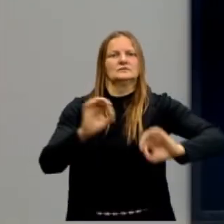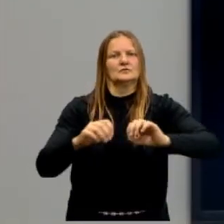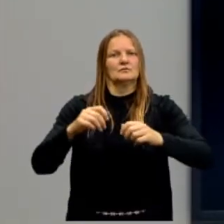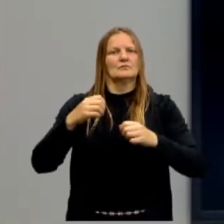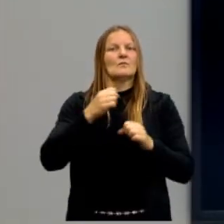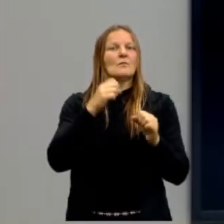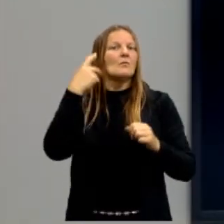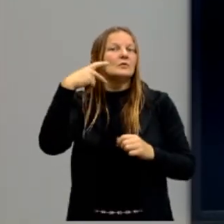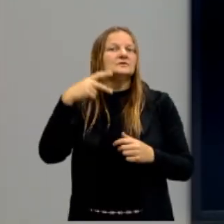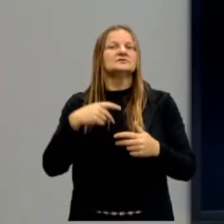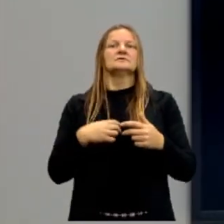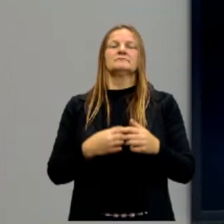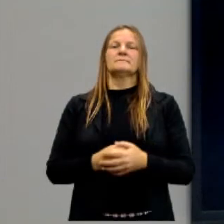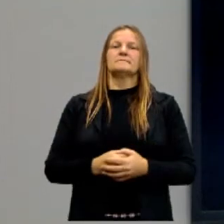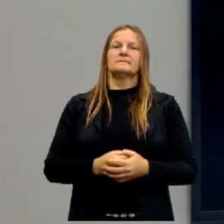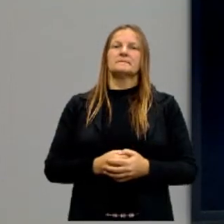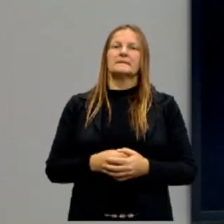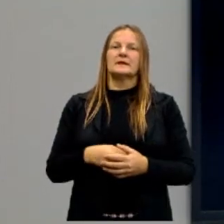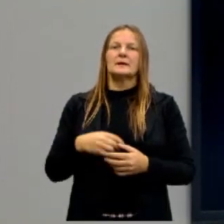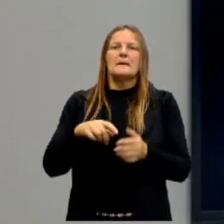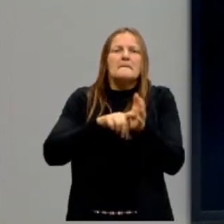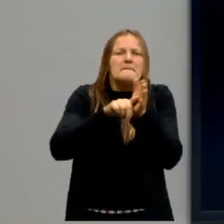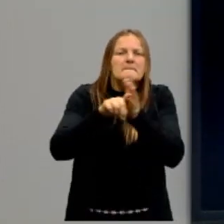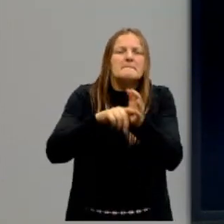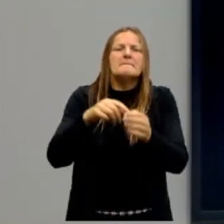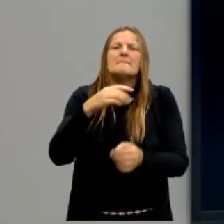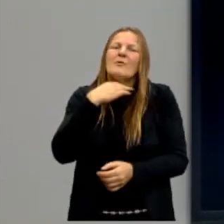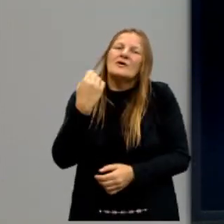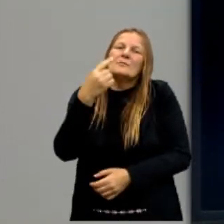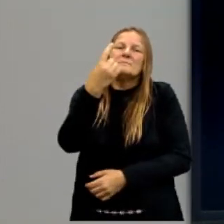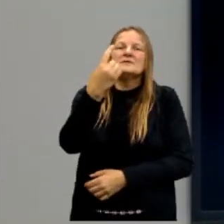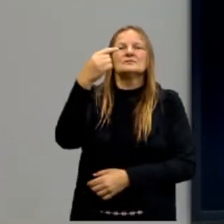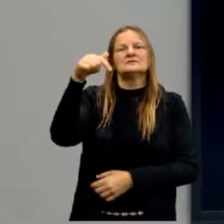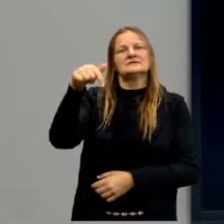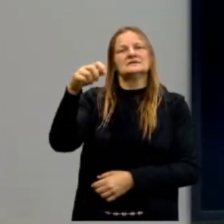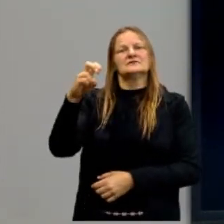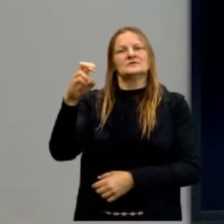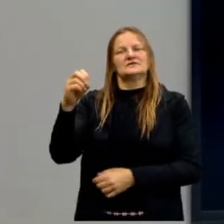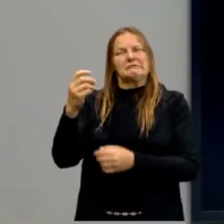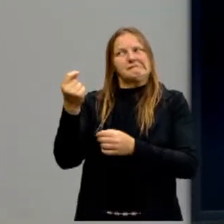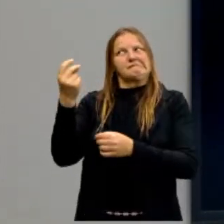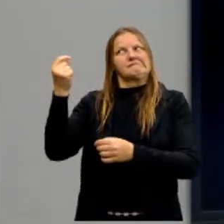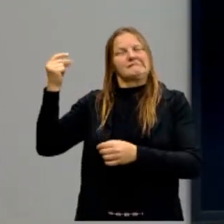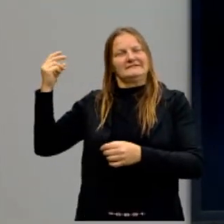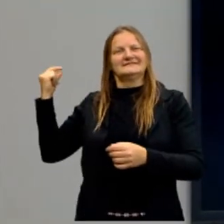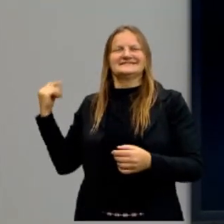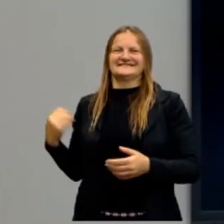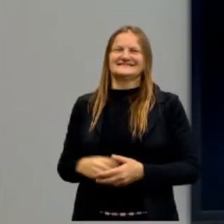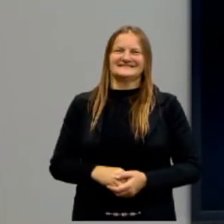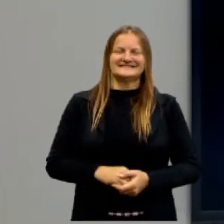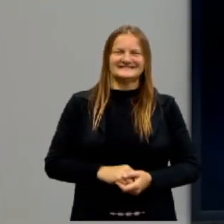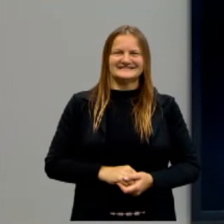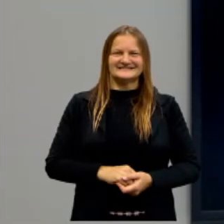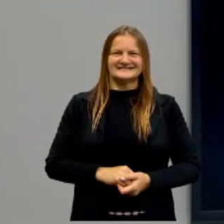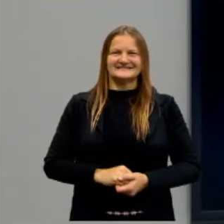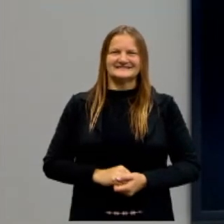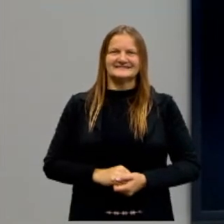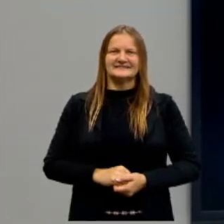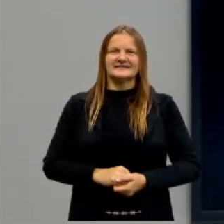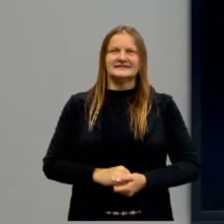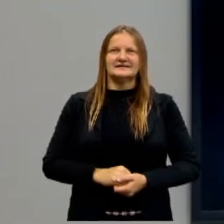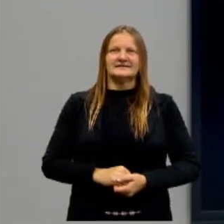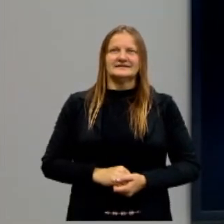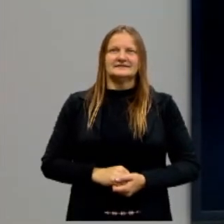quem apresenta isso é Montesquieu. Morreu em 1755. Não foi ontem. Morreu faz tempinho. O